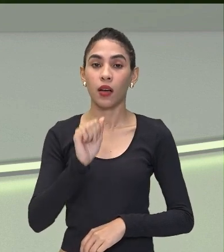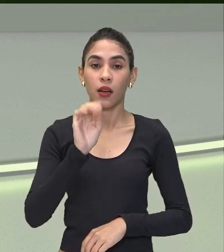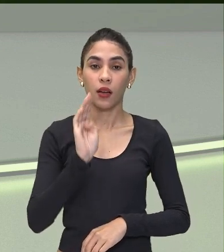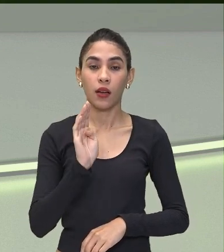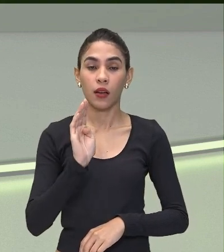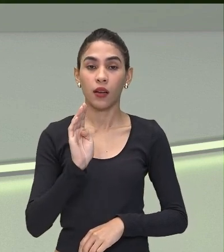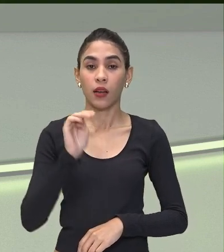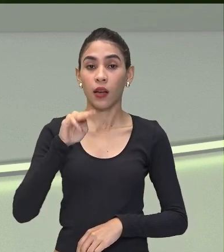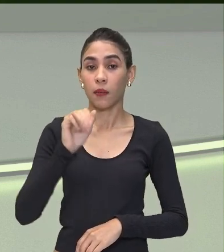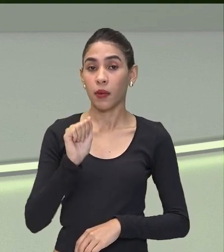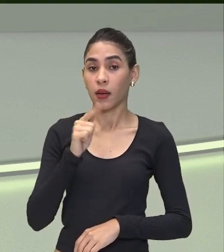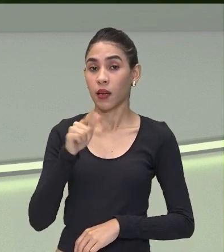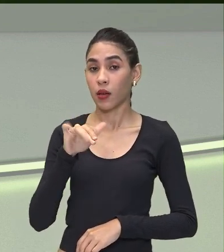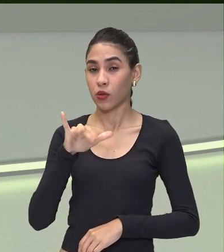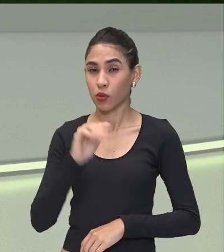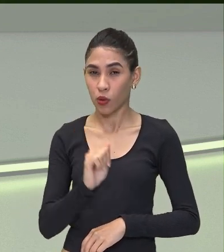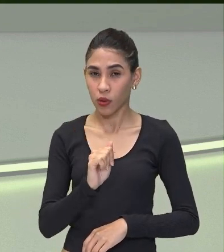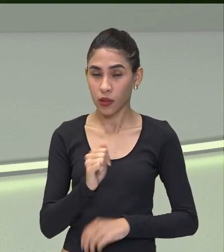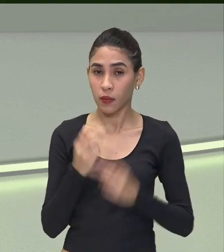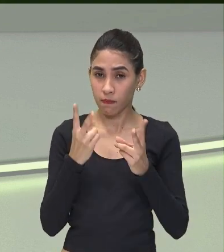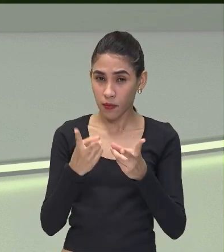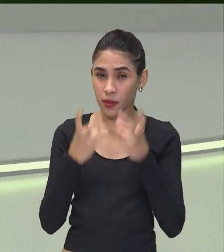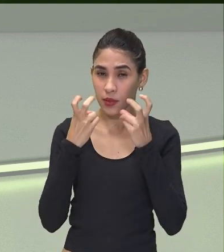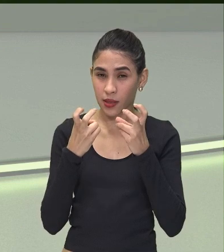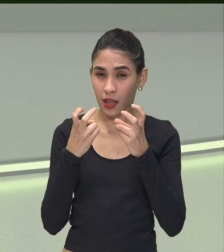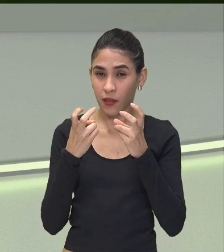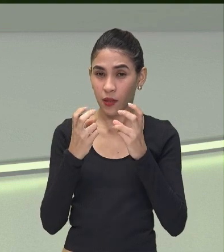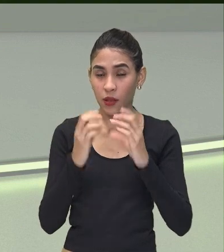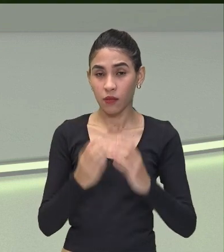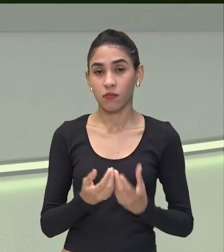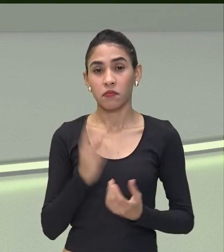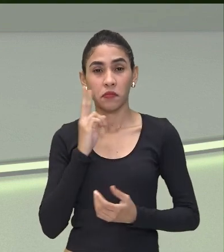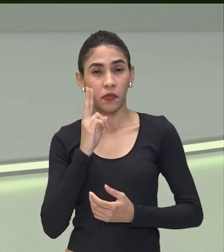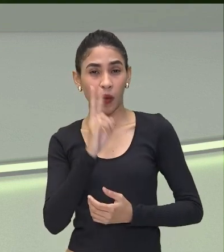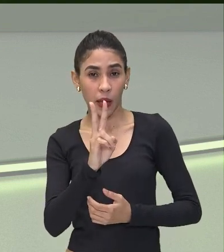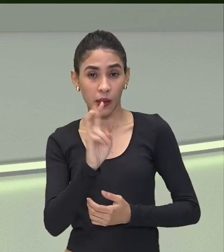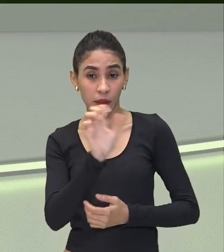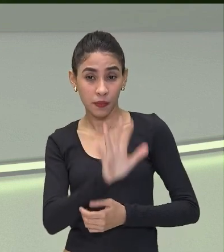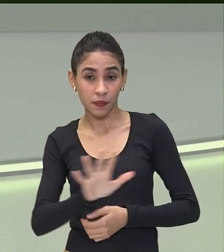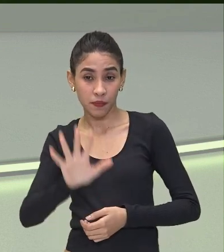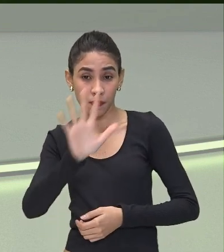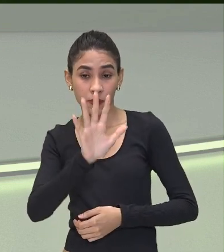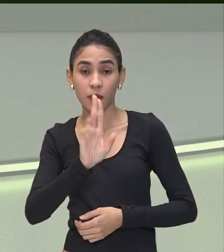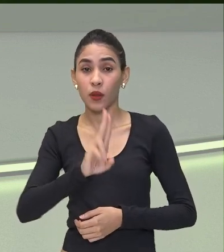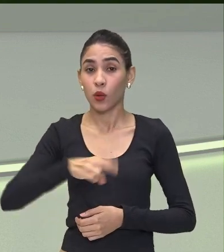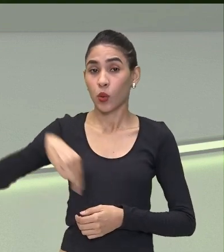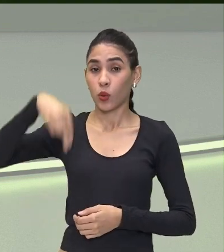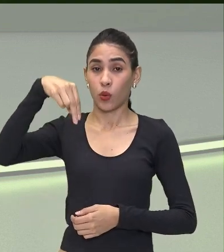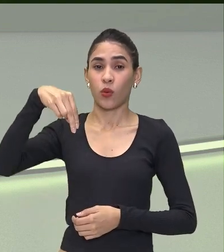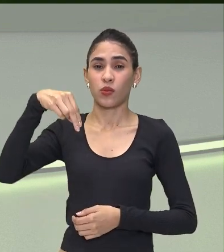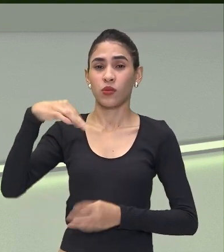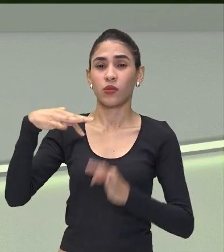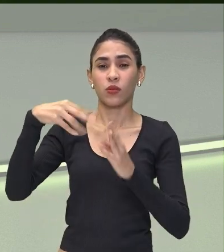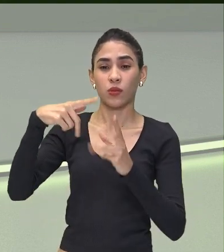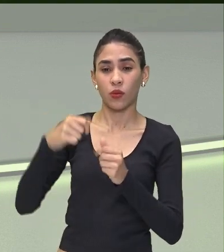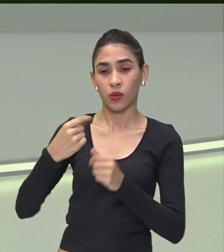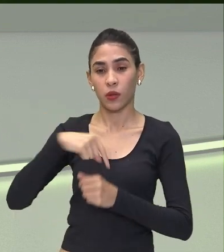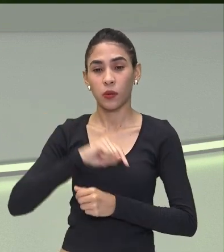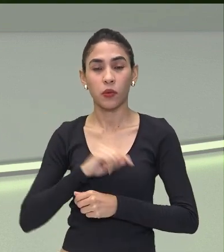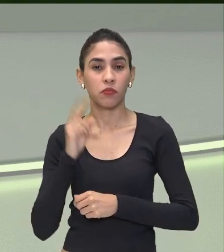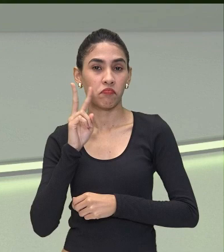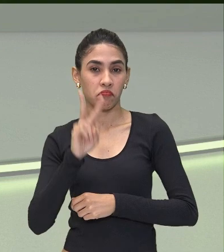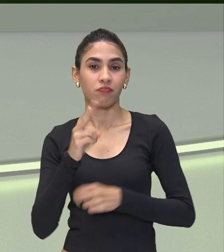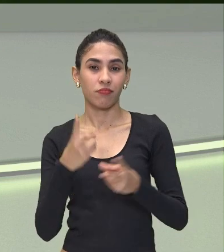Observe a região Que ele ocupa Né? grande parte Na verdade Toda a região norte Né? A gente consegue Observar Que está